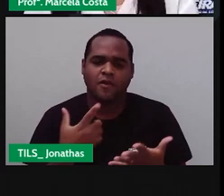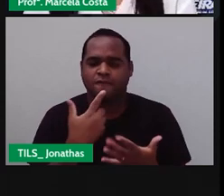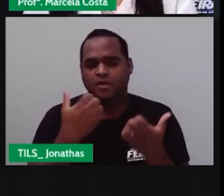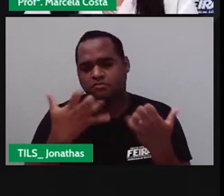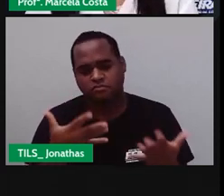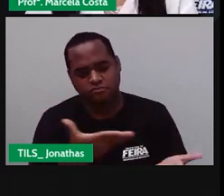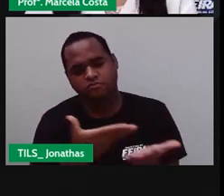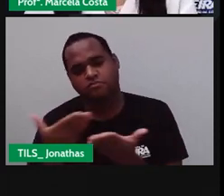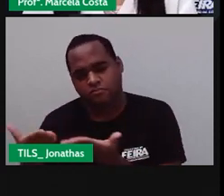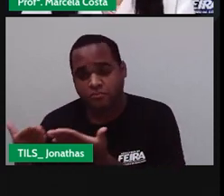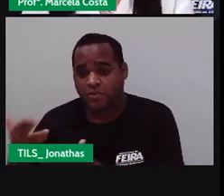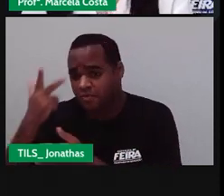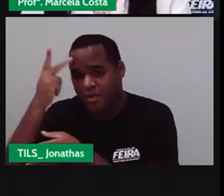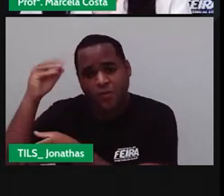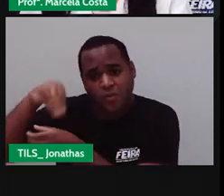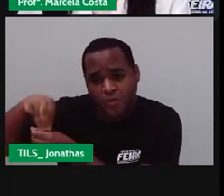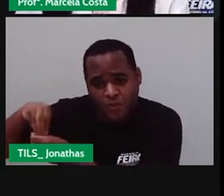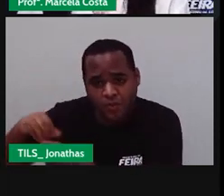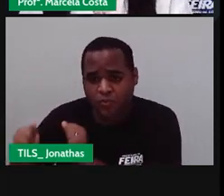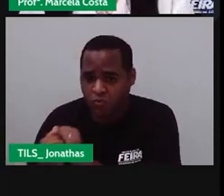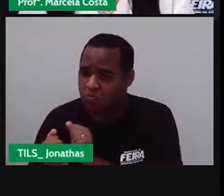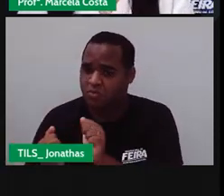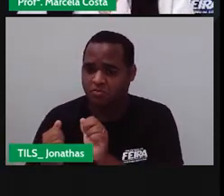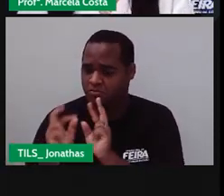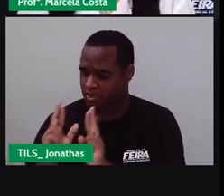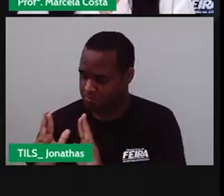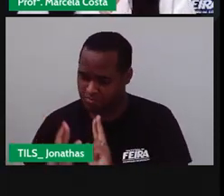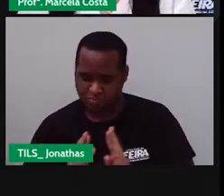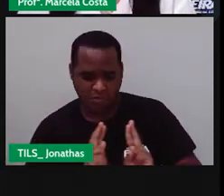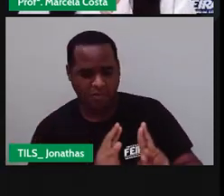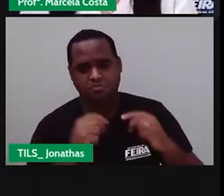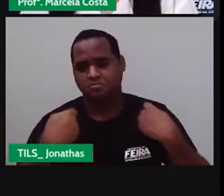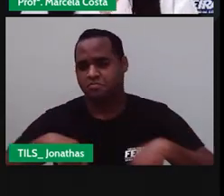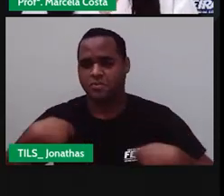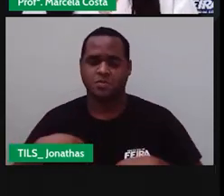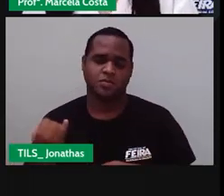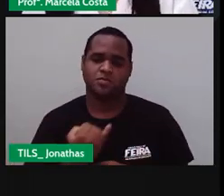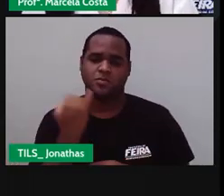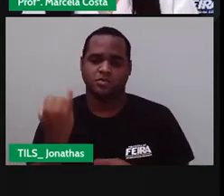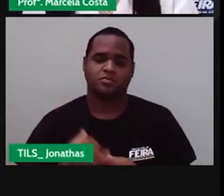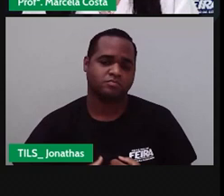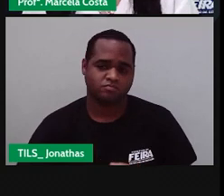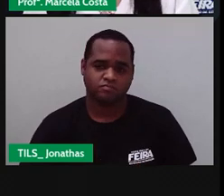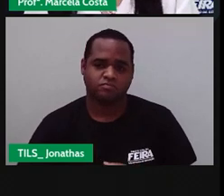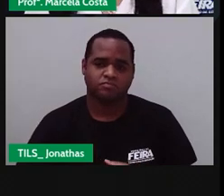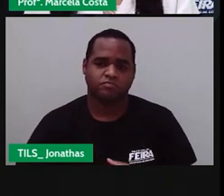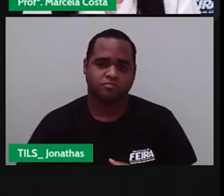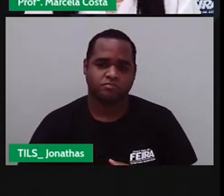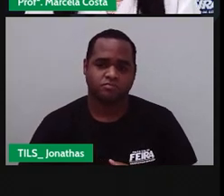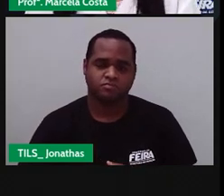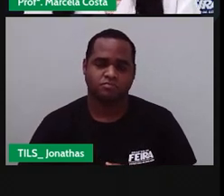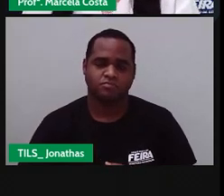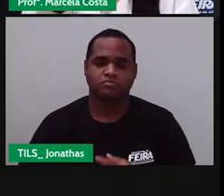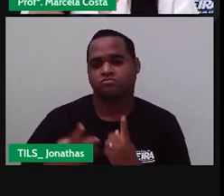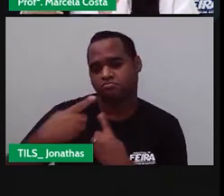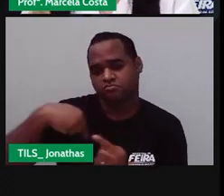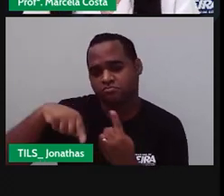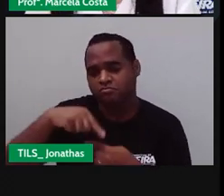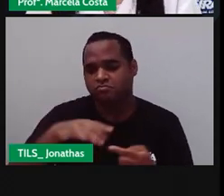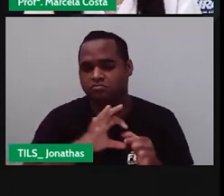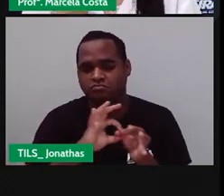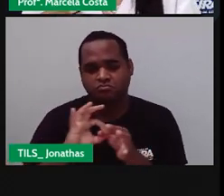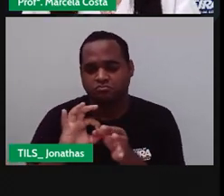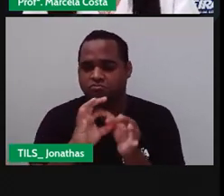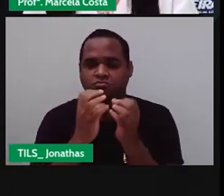conviver Com os outros Respeitando Os outros Que estão ali Na sua Convivência Que tem